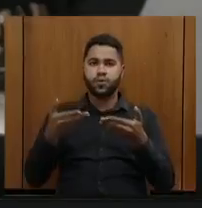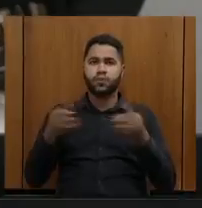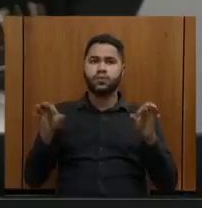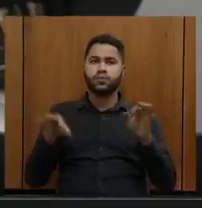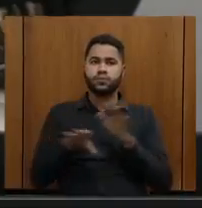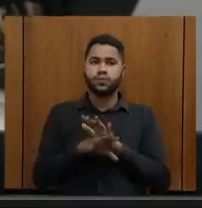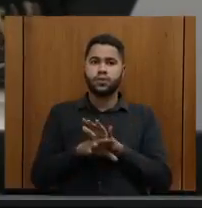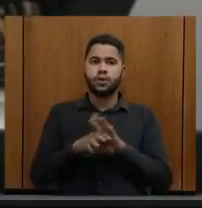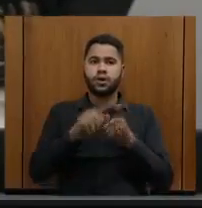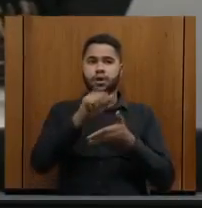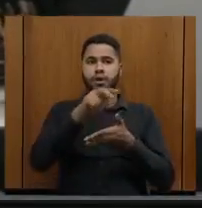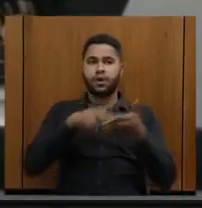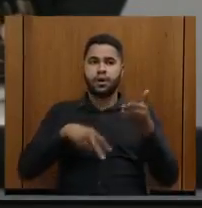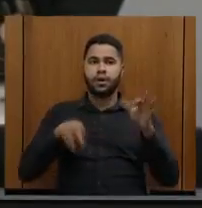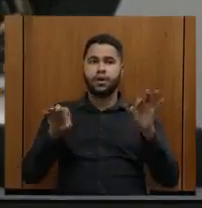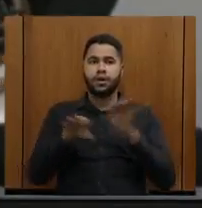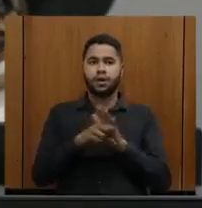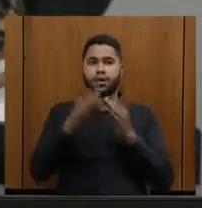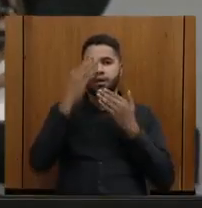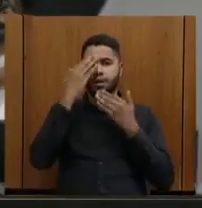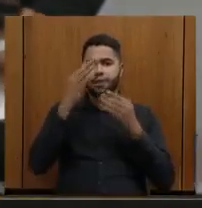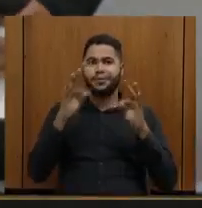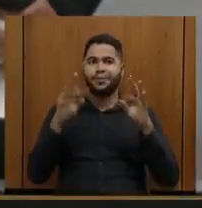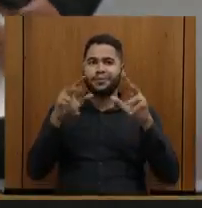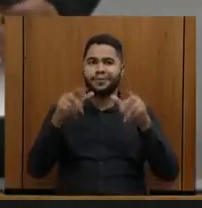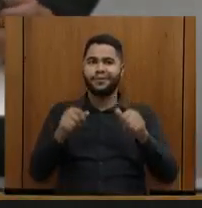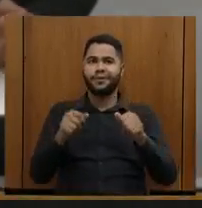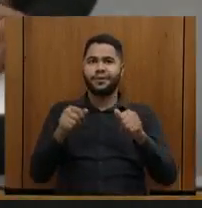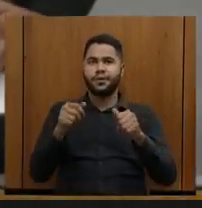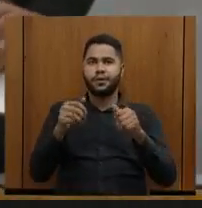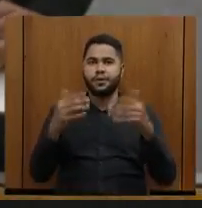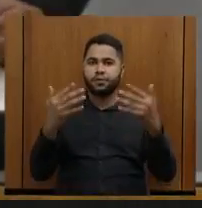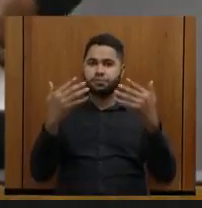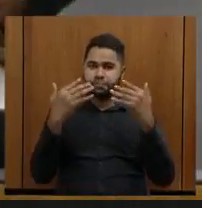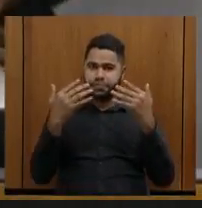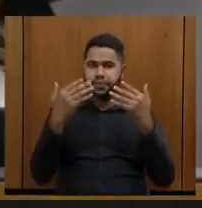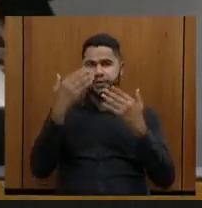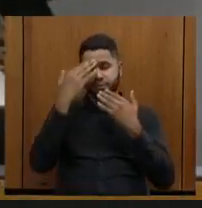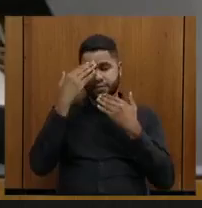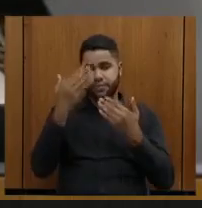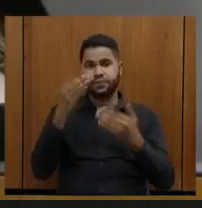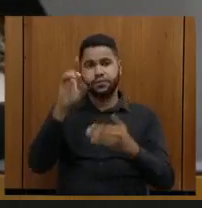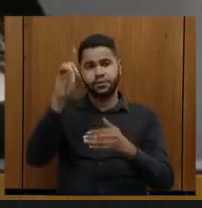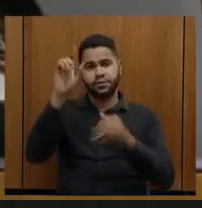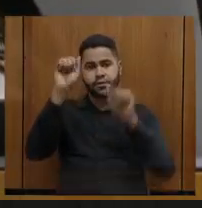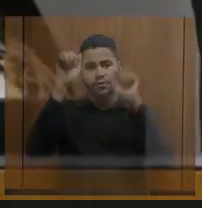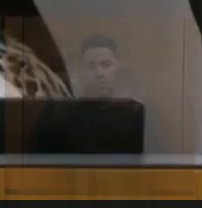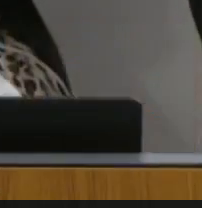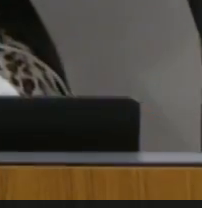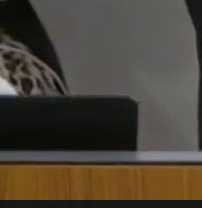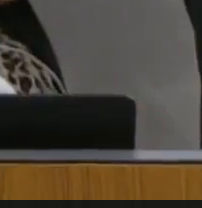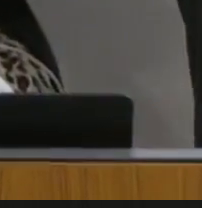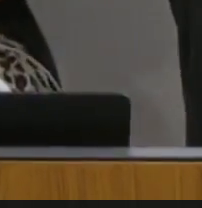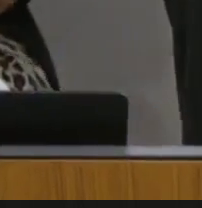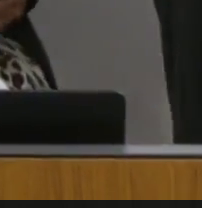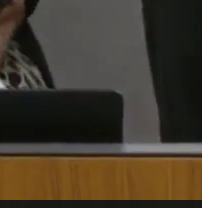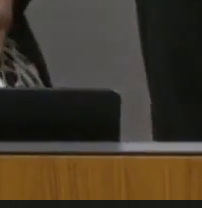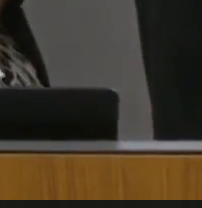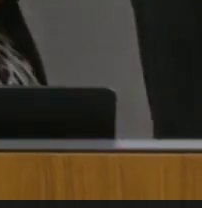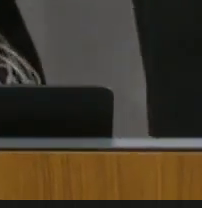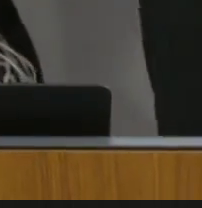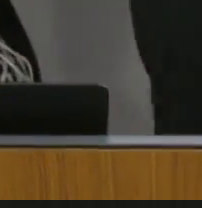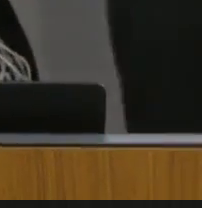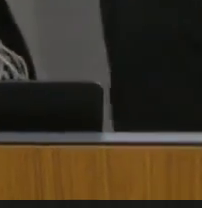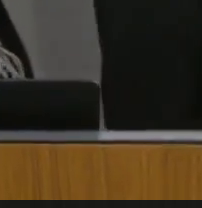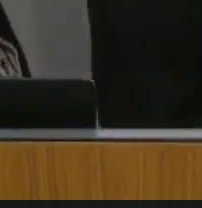a laboratura da ata e encerra os trabalhos. Muito obrigado a todos. Muito obrigado aos telespectadores. Que Deus nos acompanhe. Amém. Obrigado. Obrigado. me